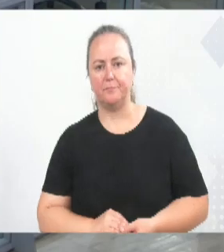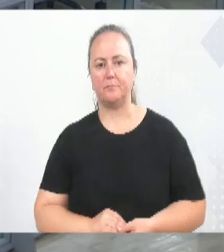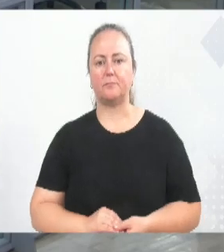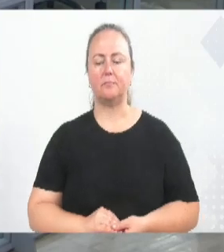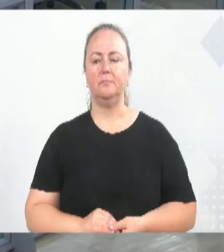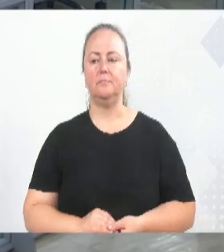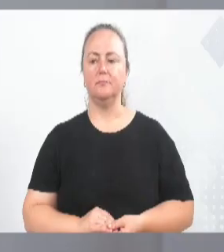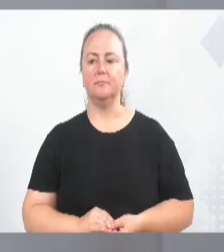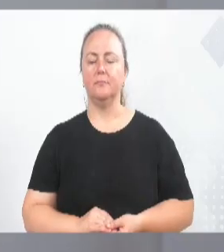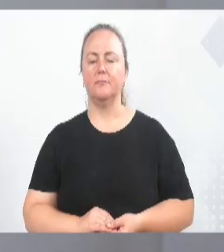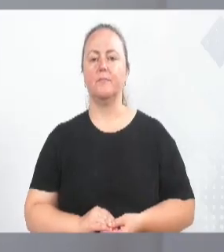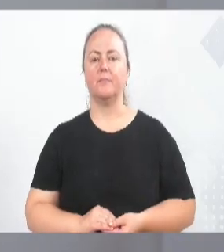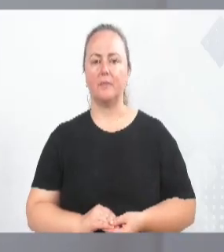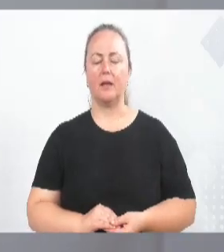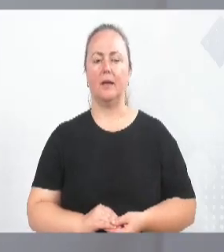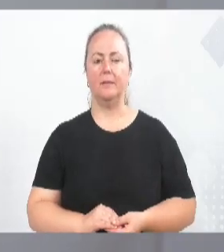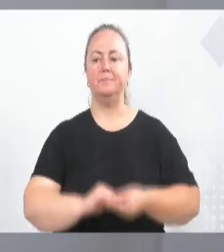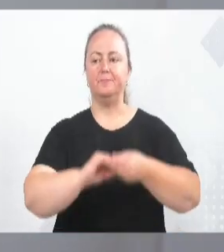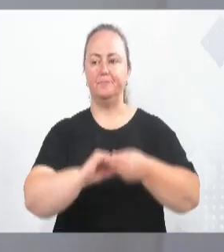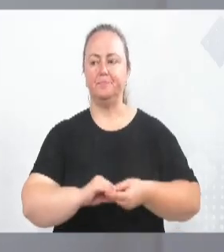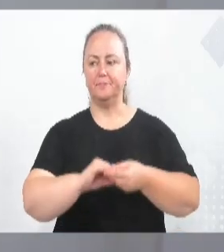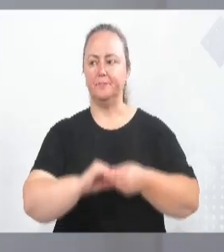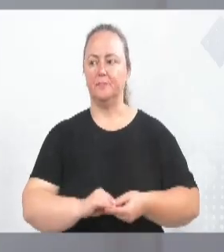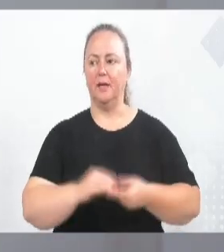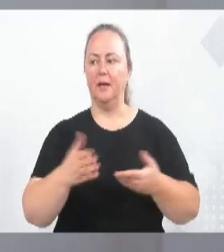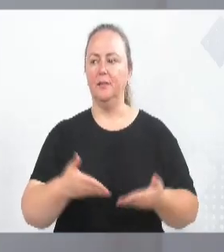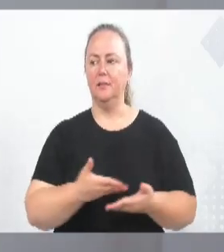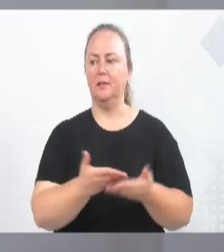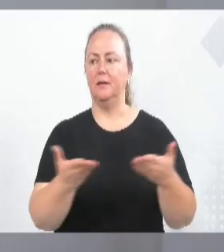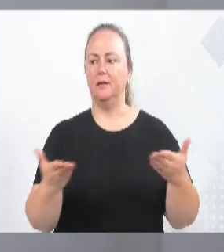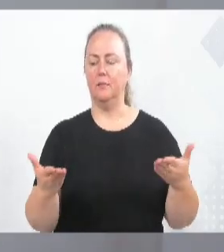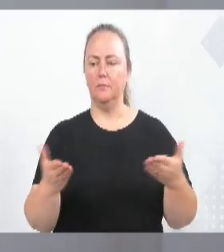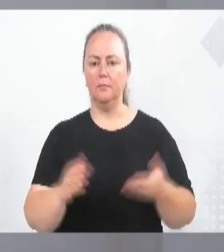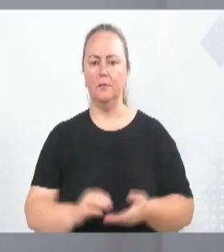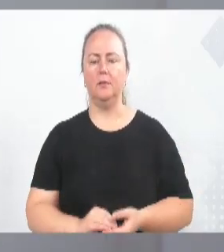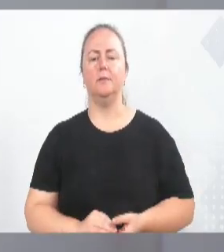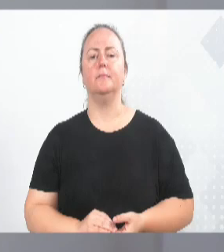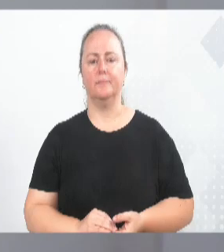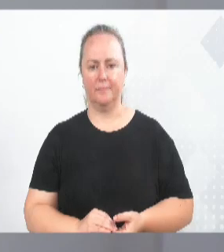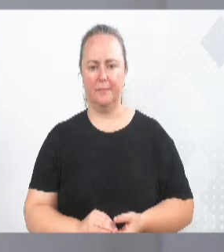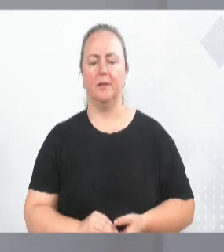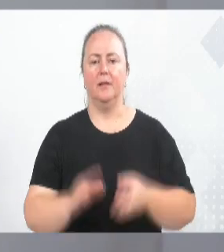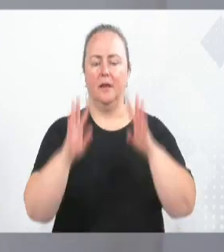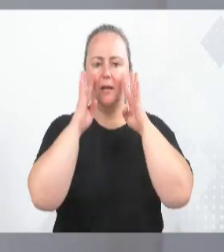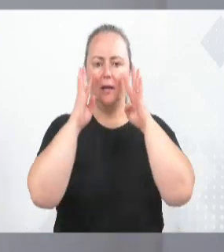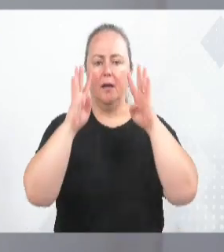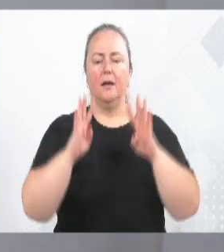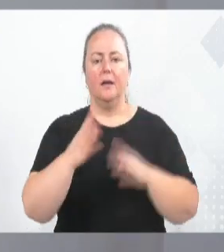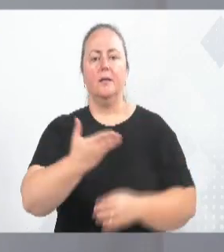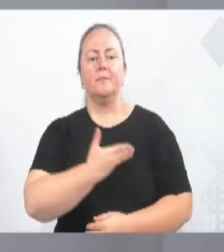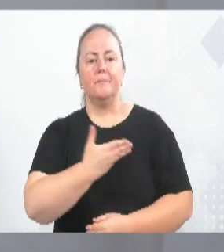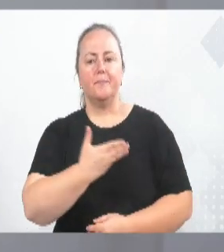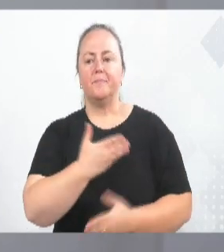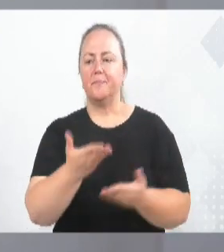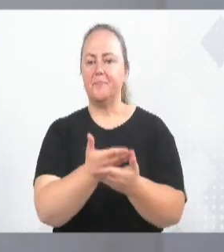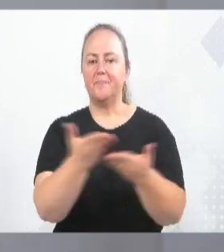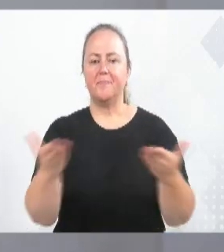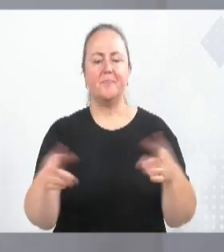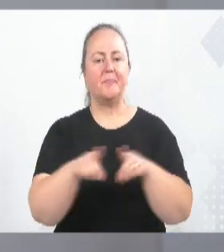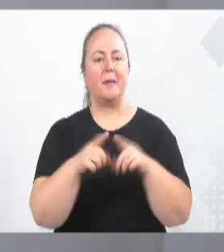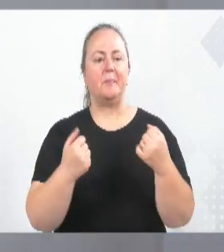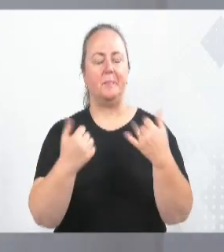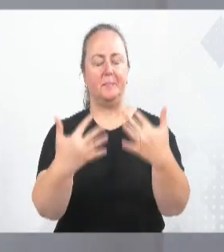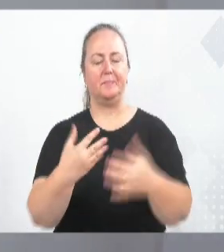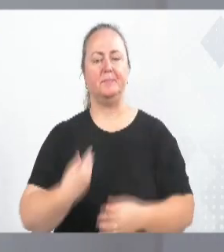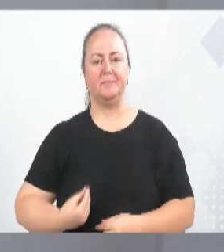Quero comentar todos os colegas vereadores, amigos que nos acompanham pela TVL, amigos que nos acompanham aqui em plenária também.